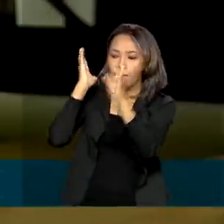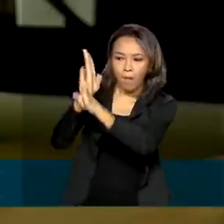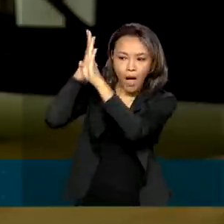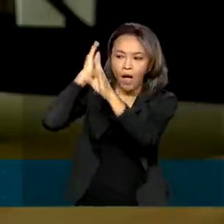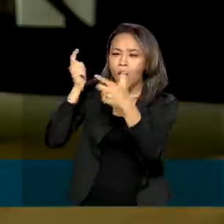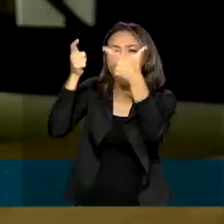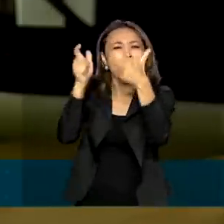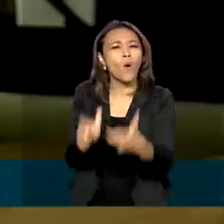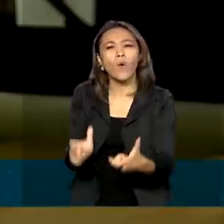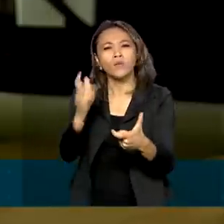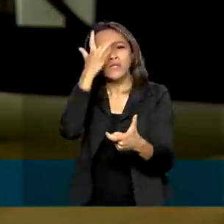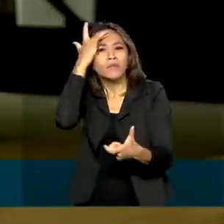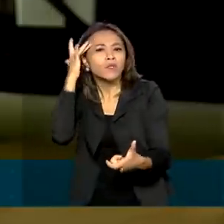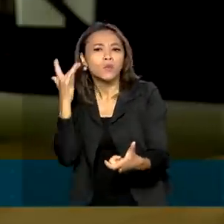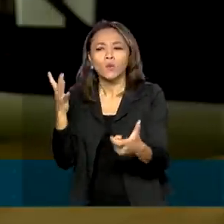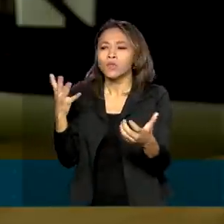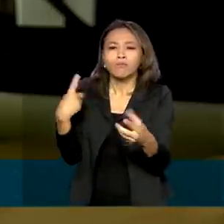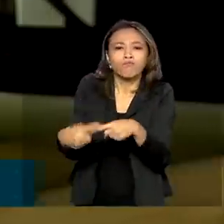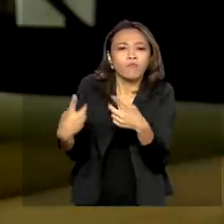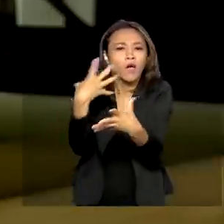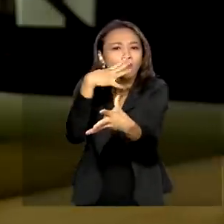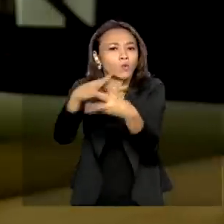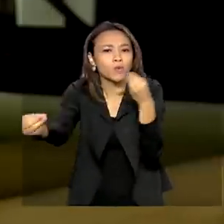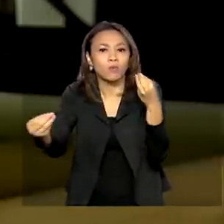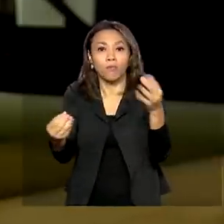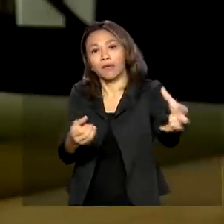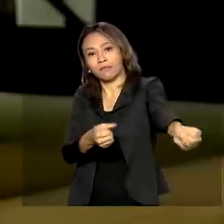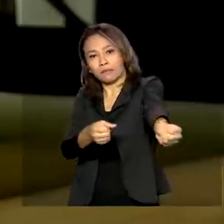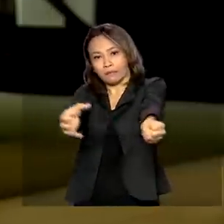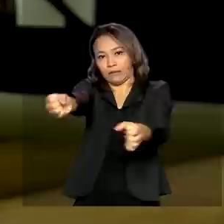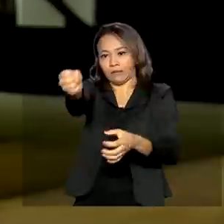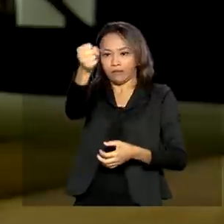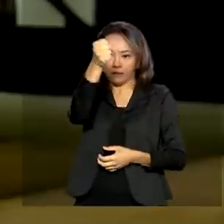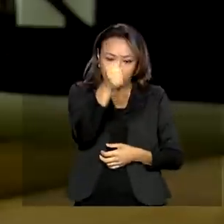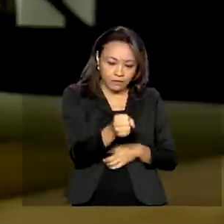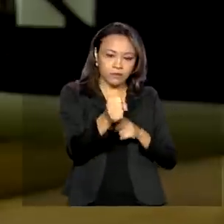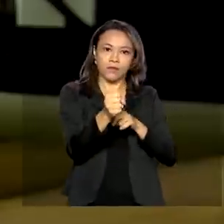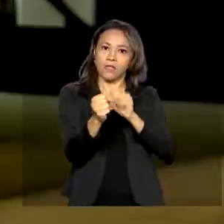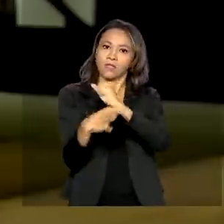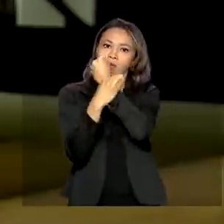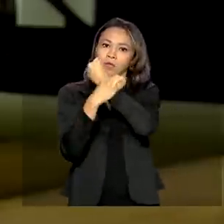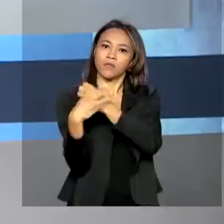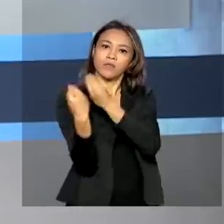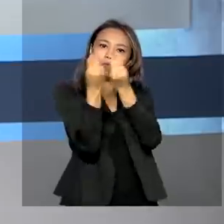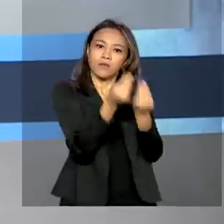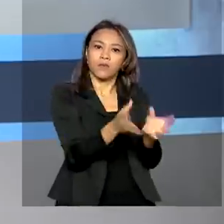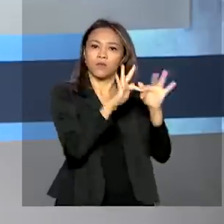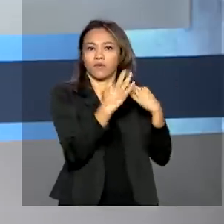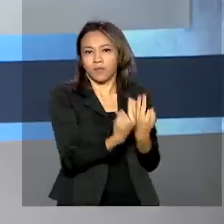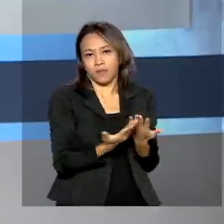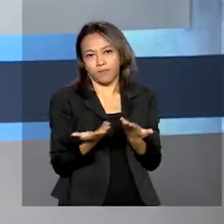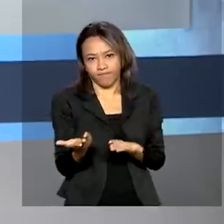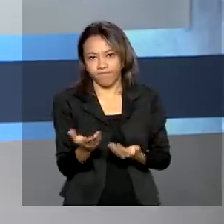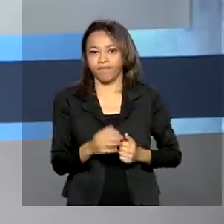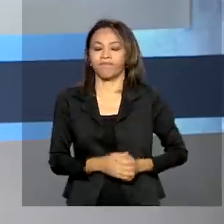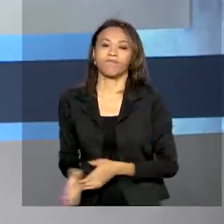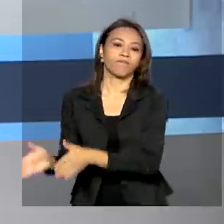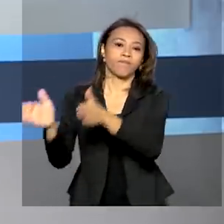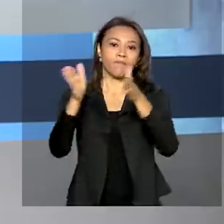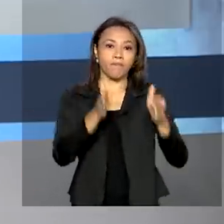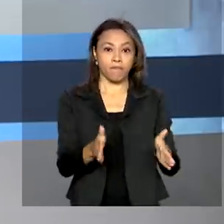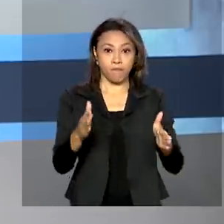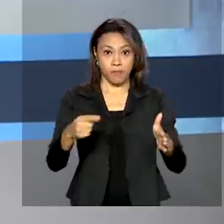essas pessoas, trazendo-as de volta em segurança para a sua família, para a sua localidade. As Forças